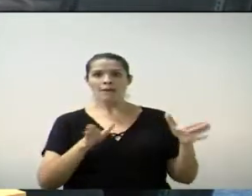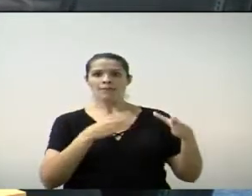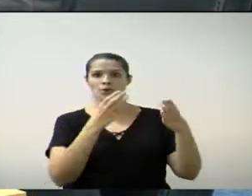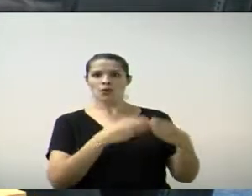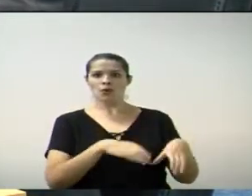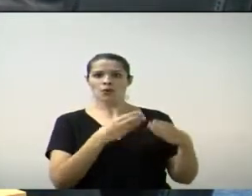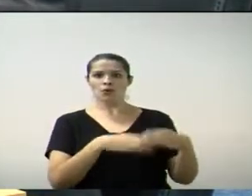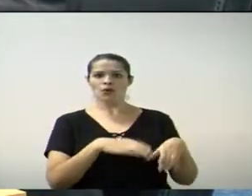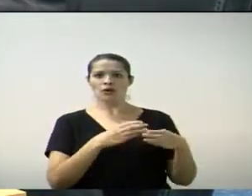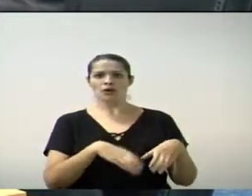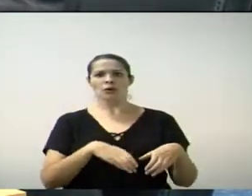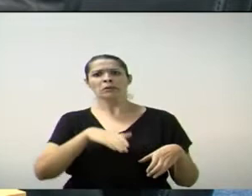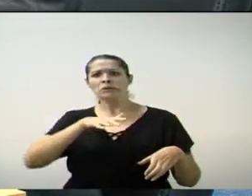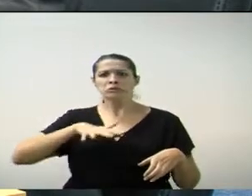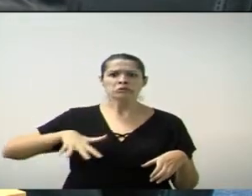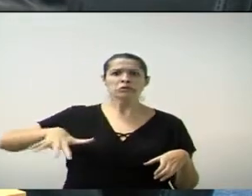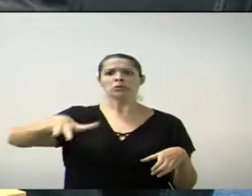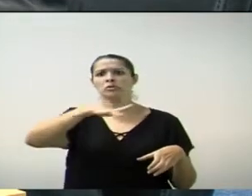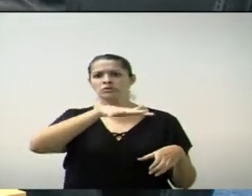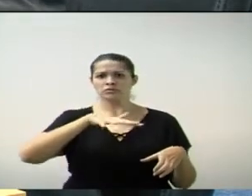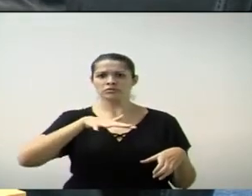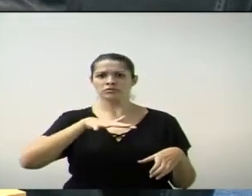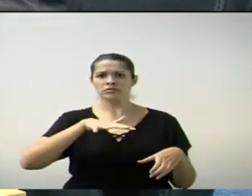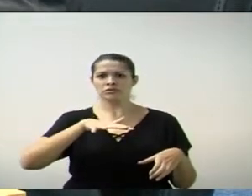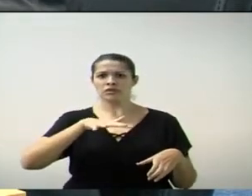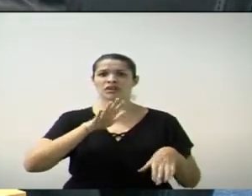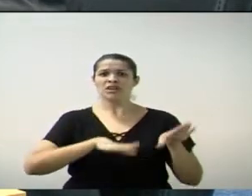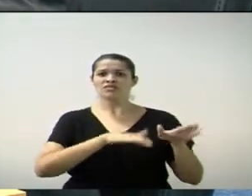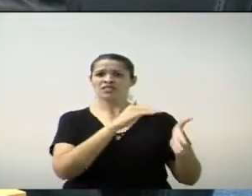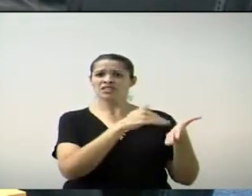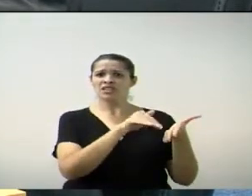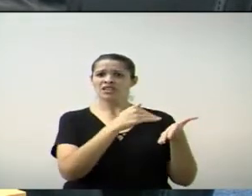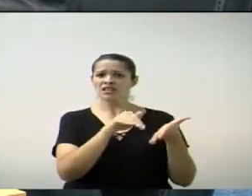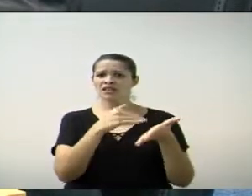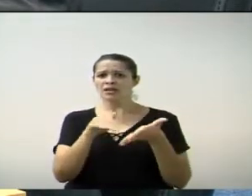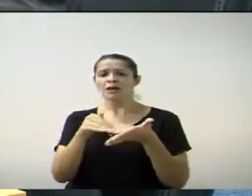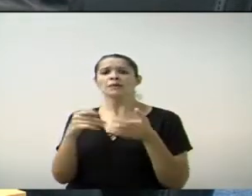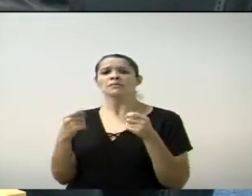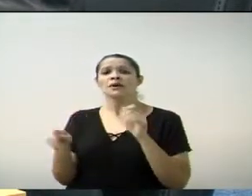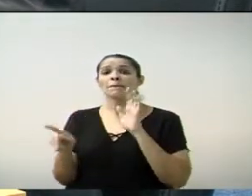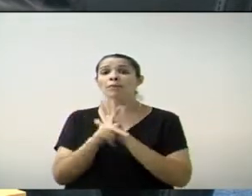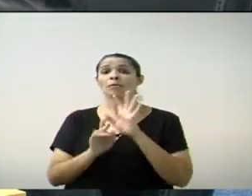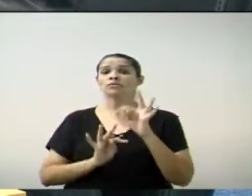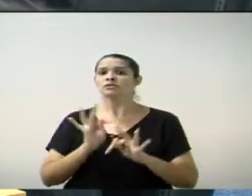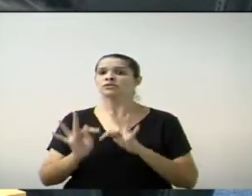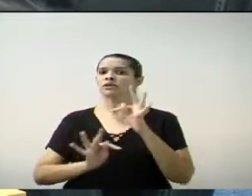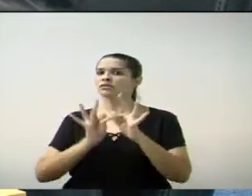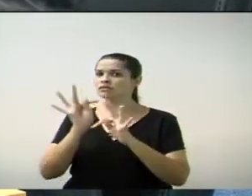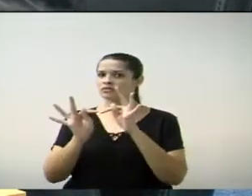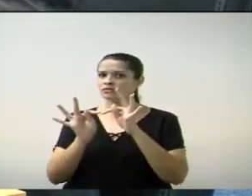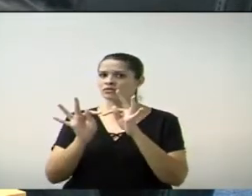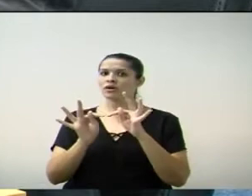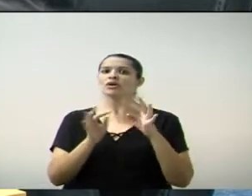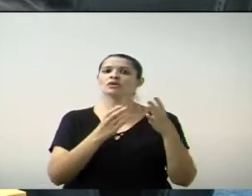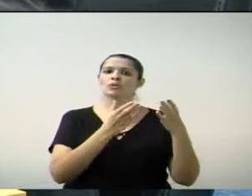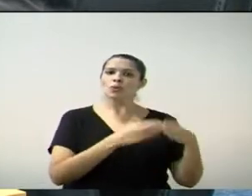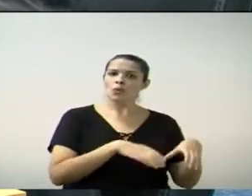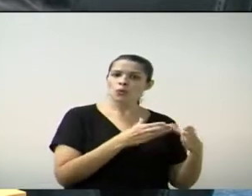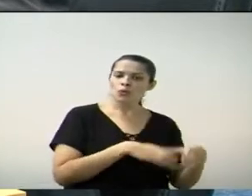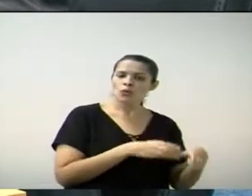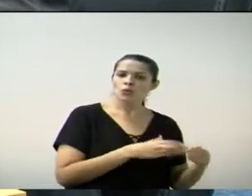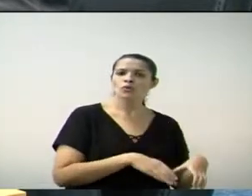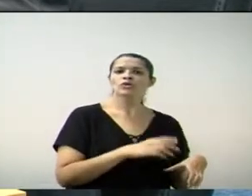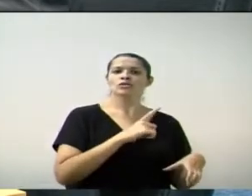aberto a toda a população. E, na verdade, algumas secretarias têm que ter corpo técnico. Então, assim, esse concurso tem que ser algumas coisas,